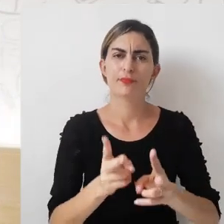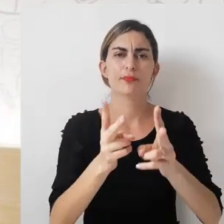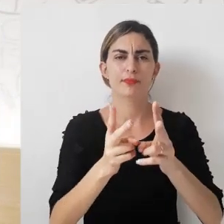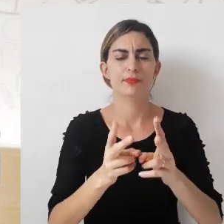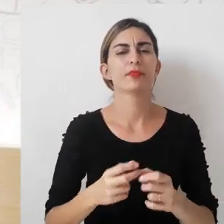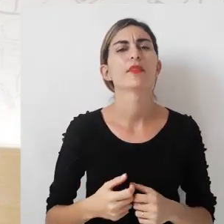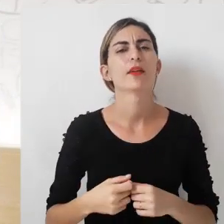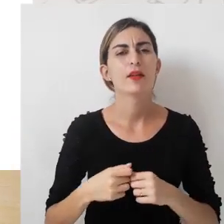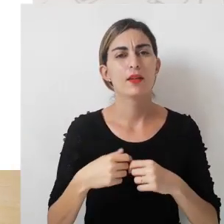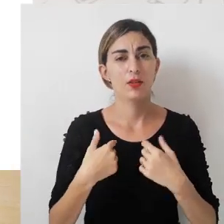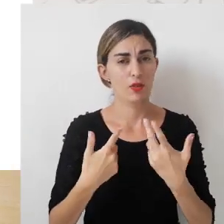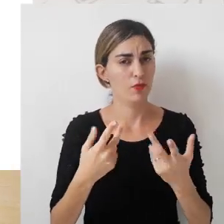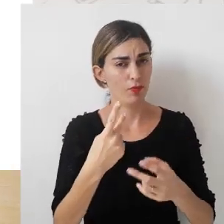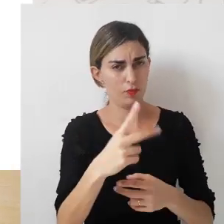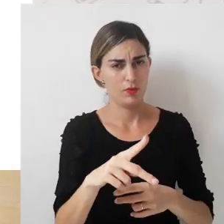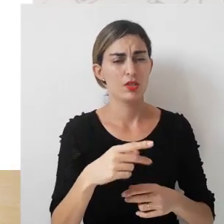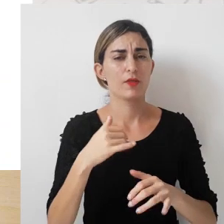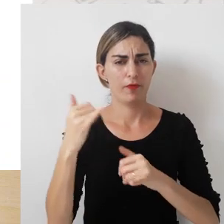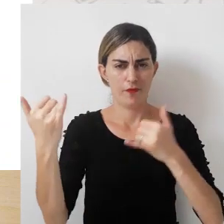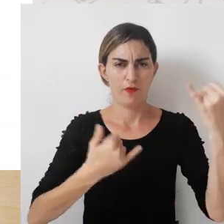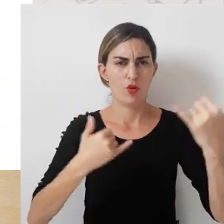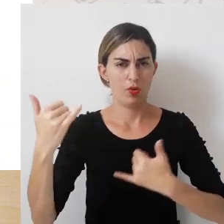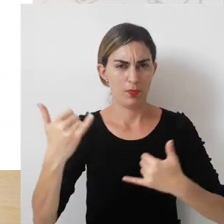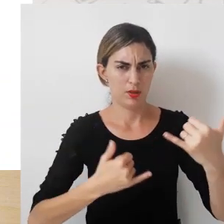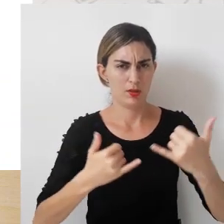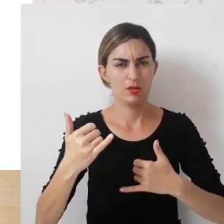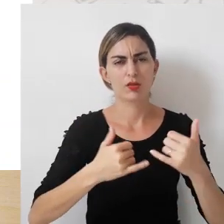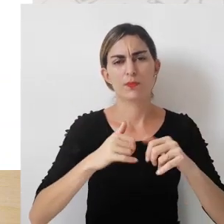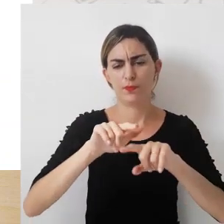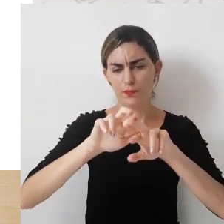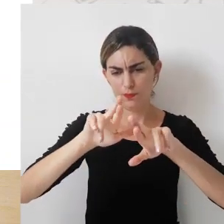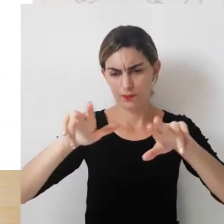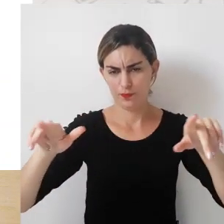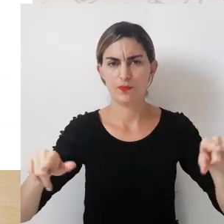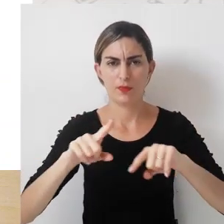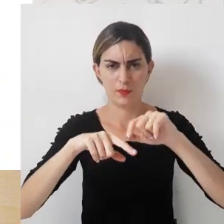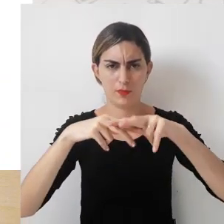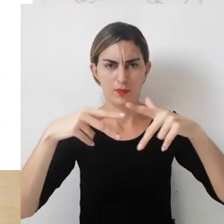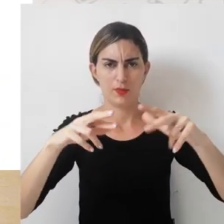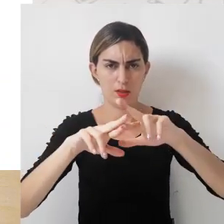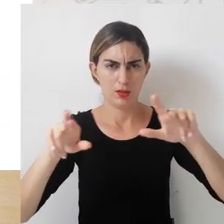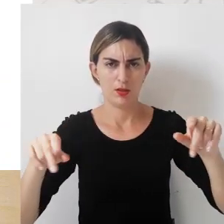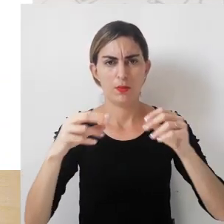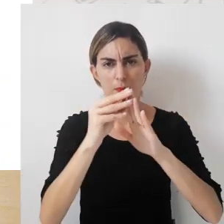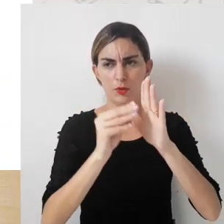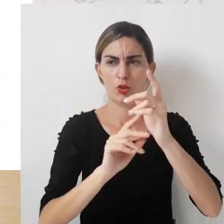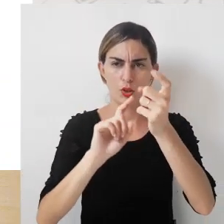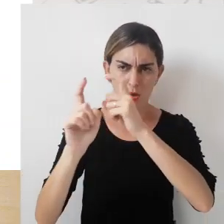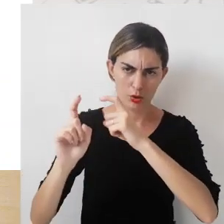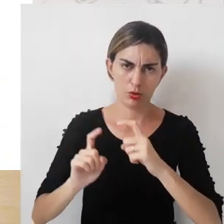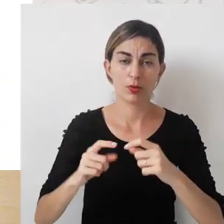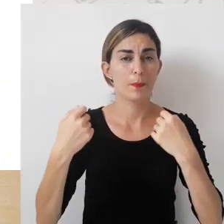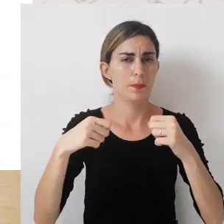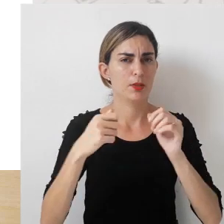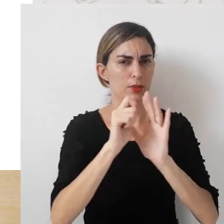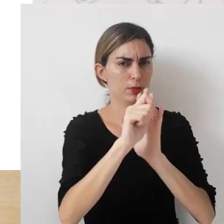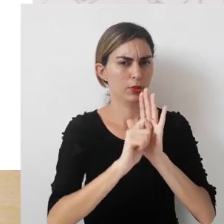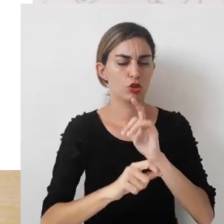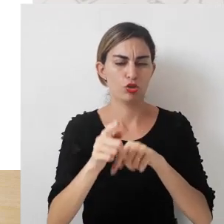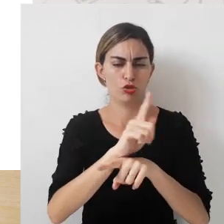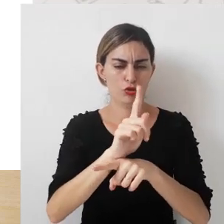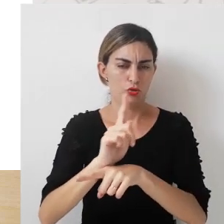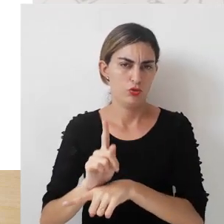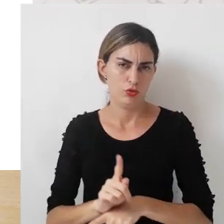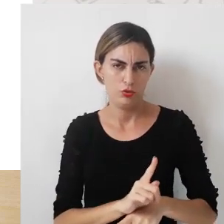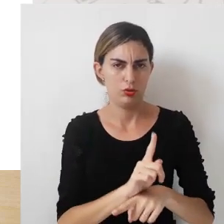na seguinte perspectiva. Você viu que as informações acerca dos elementos que deverão constar numa negociação precisam